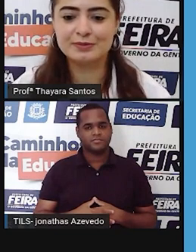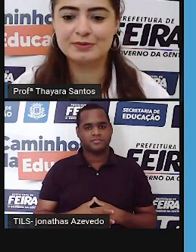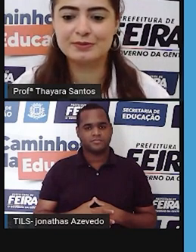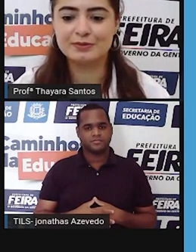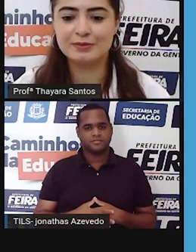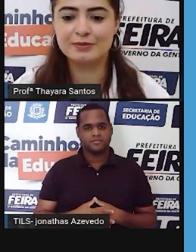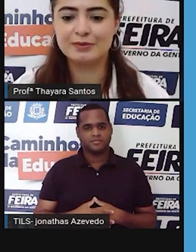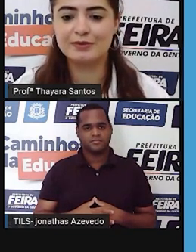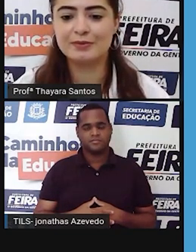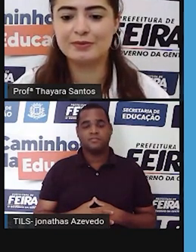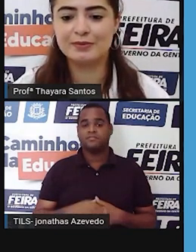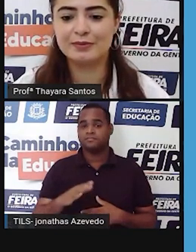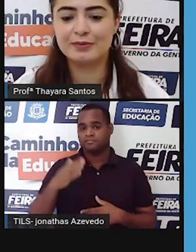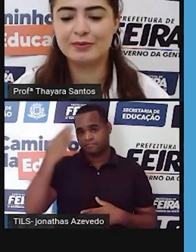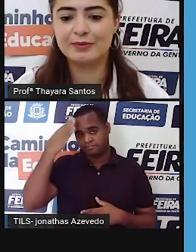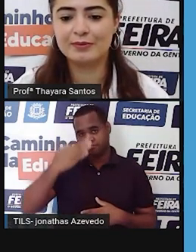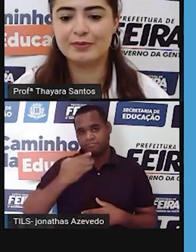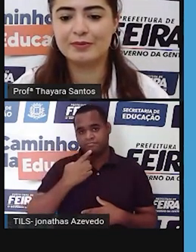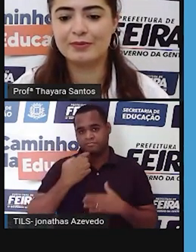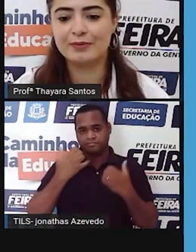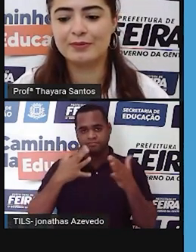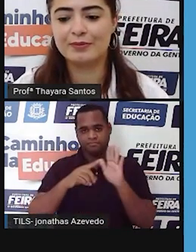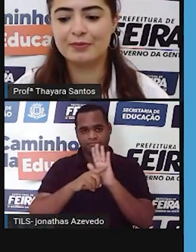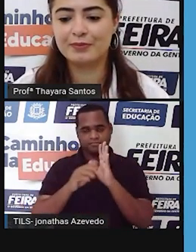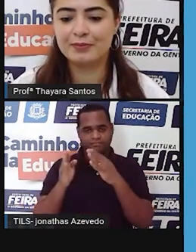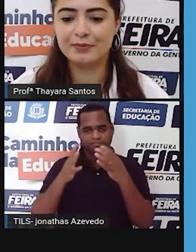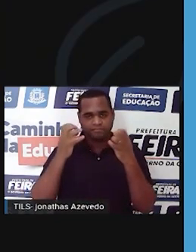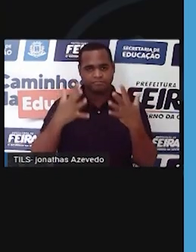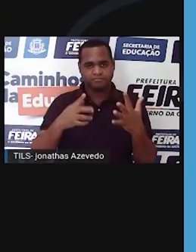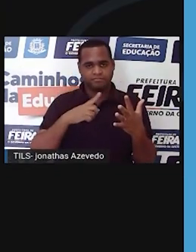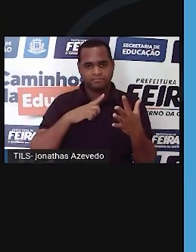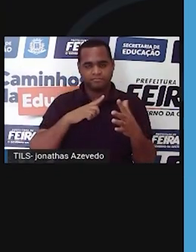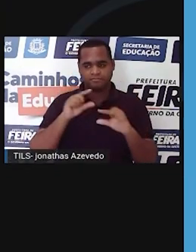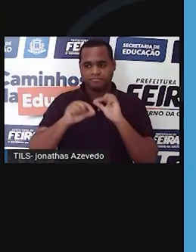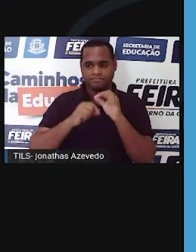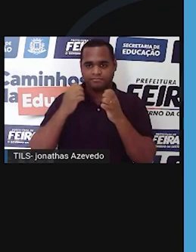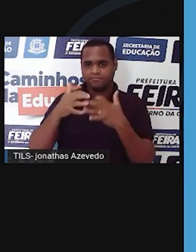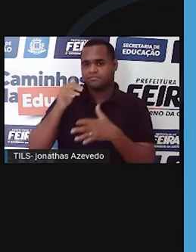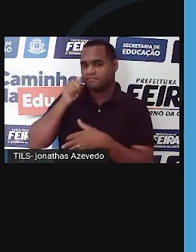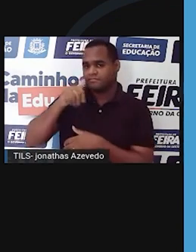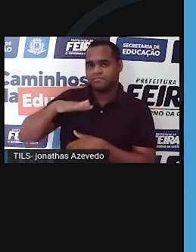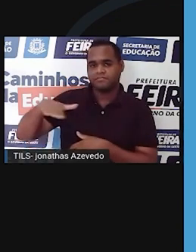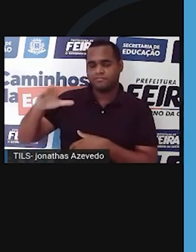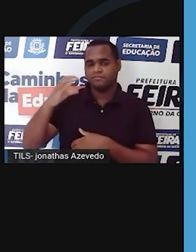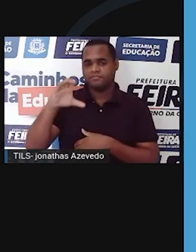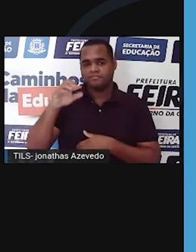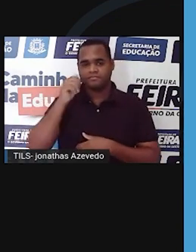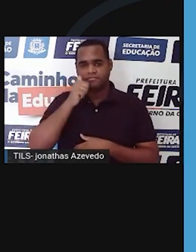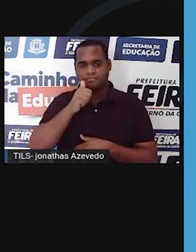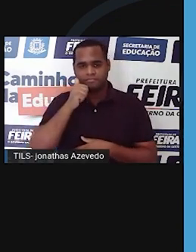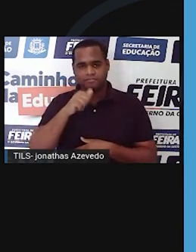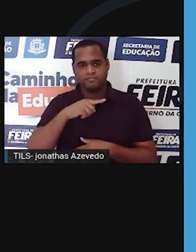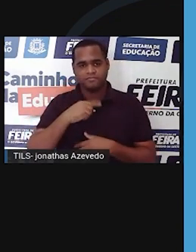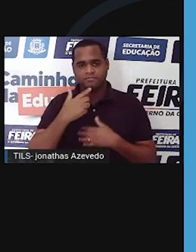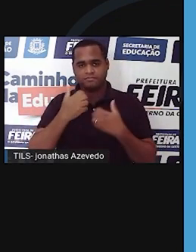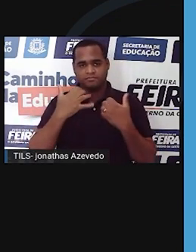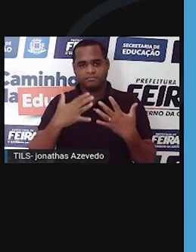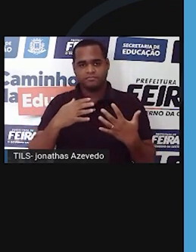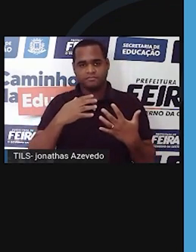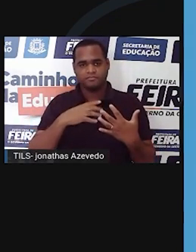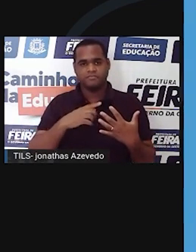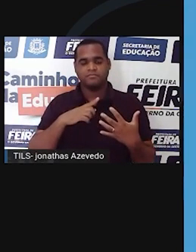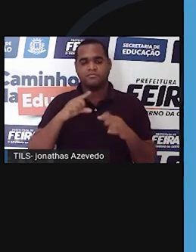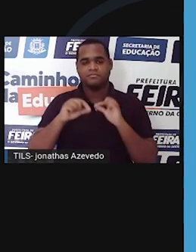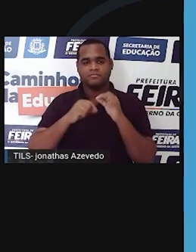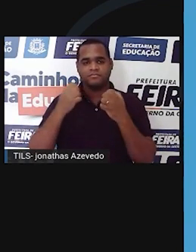Bem, como prometido, esse vídeo está numa playlist onde falamos sobre mulheres na ciência. E a primeira mulher que vamos falar vai ser sobre